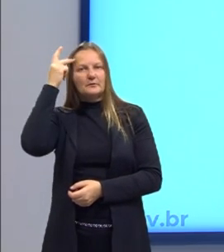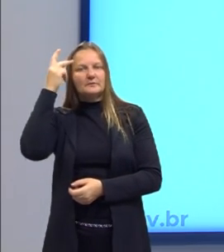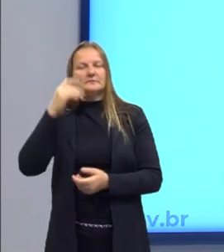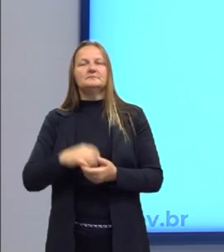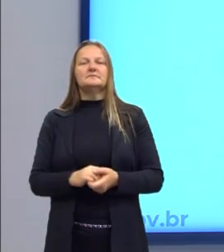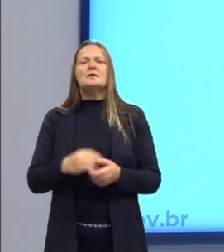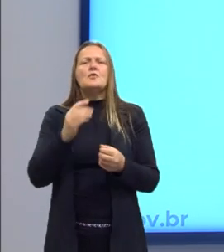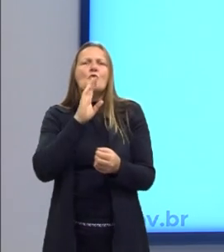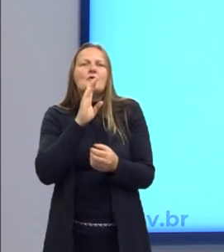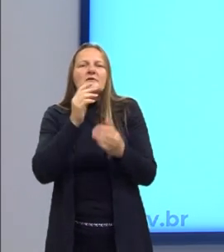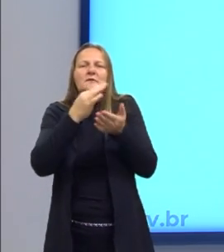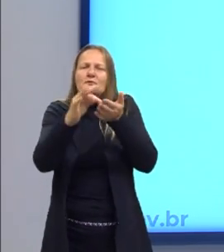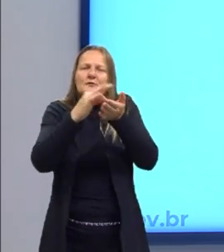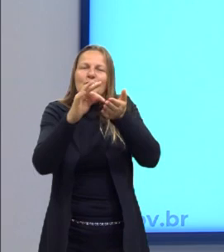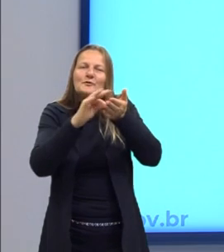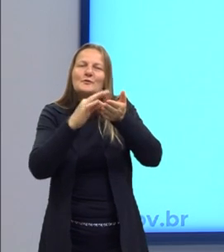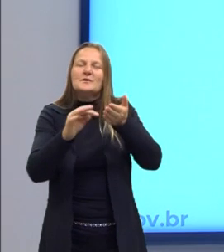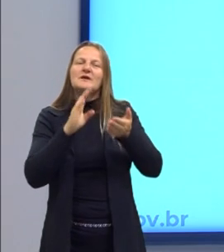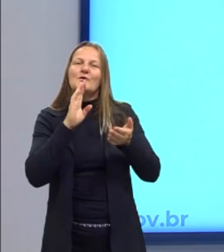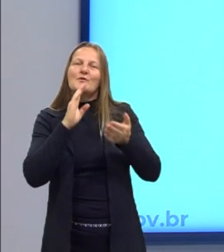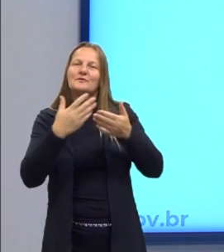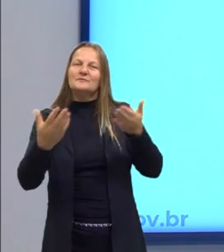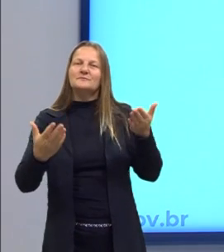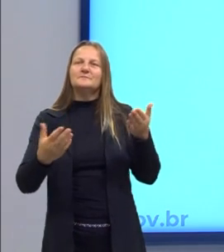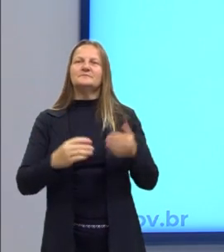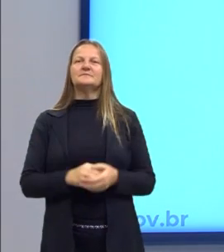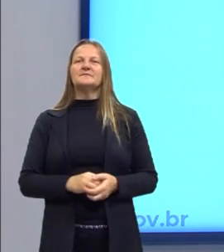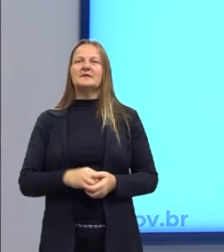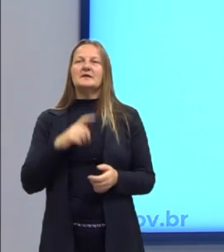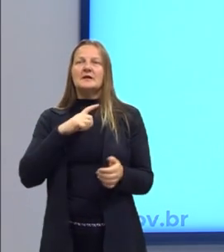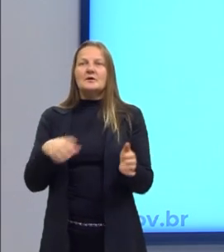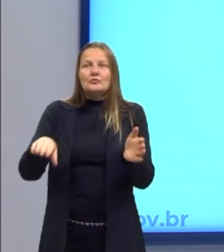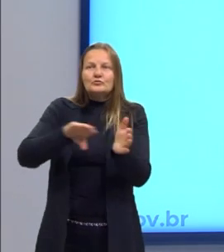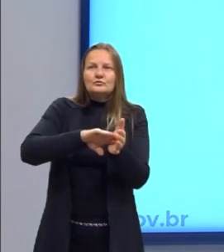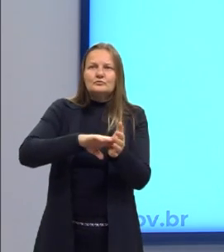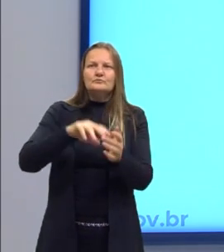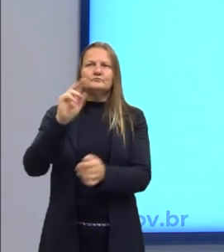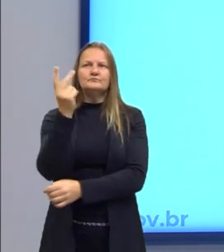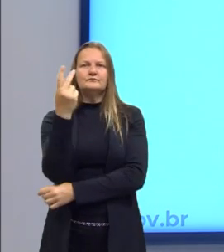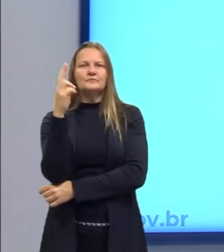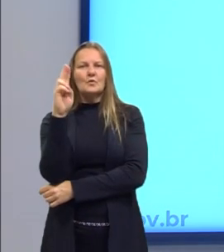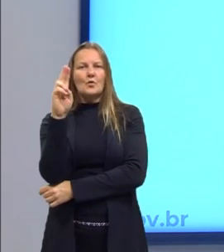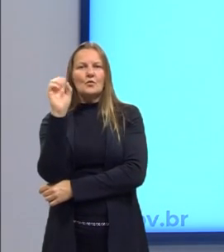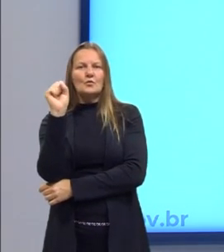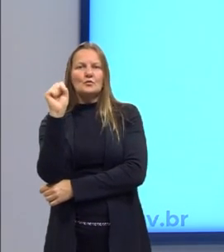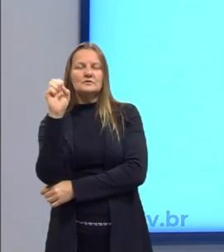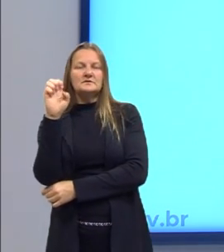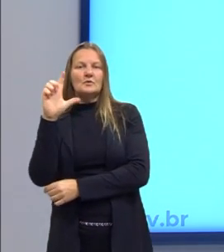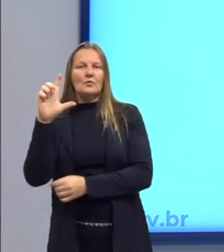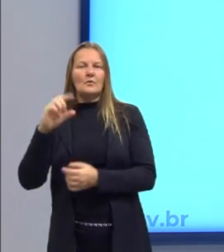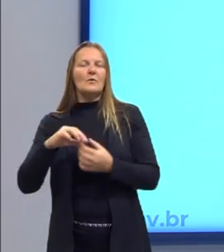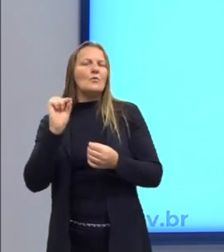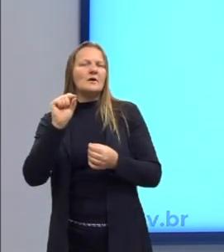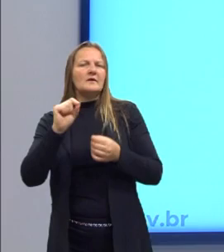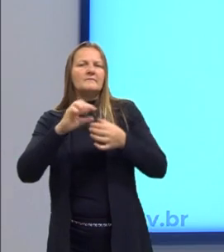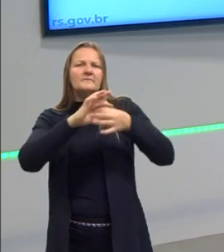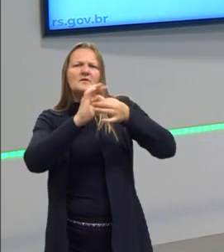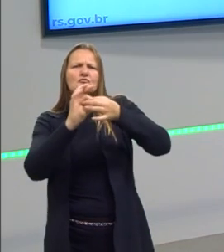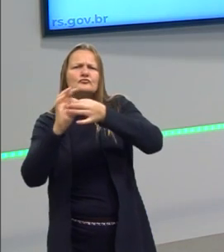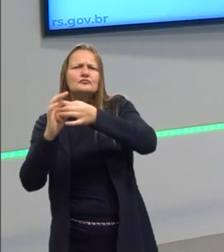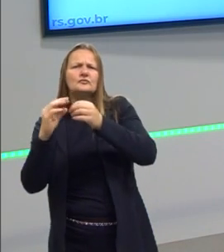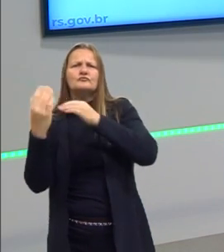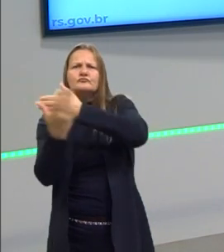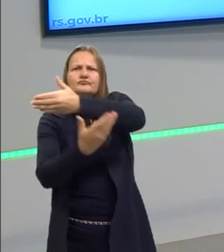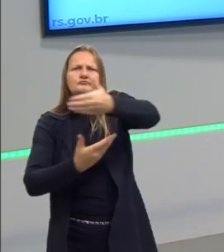conhecimento, também a gente vai aprofundar um pouquinho depois, que vem até Rüssel, com a fenomenologia. O Kant